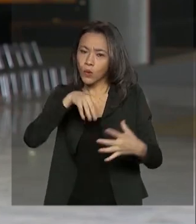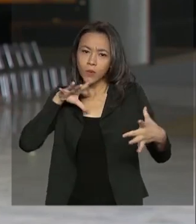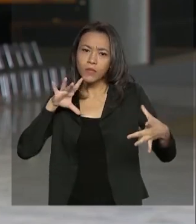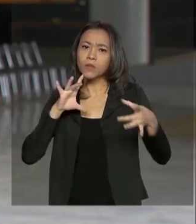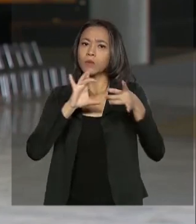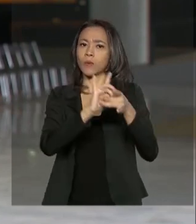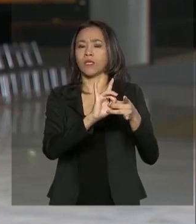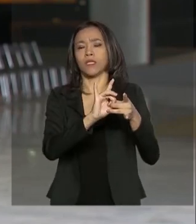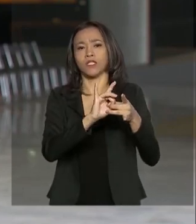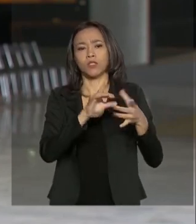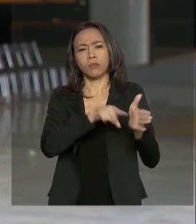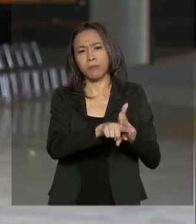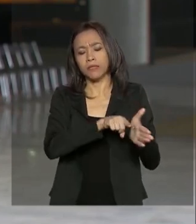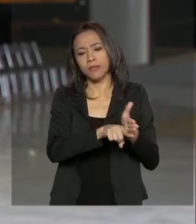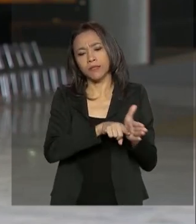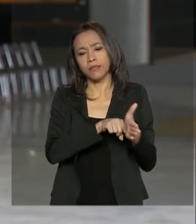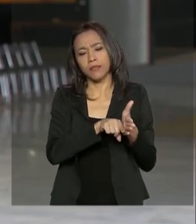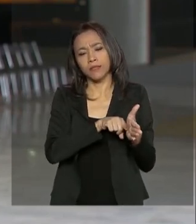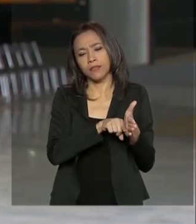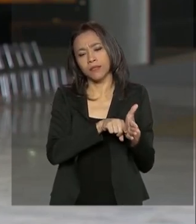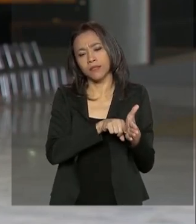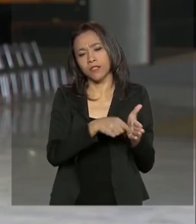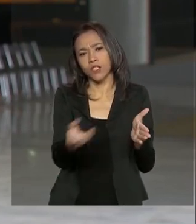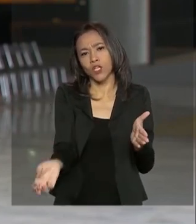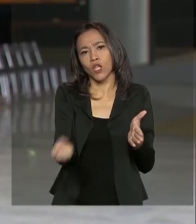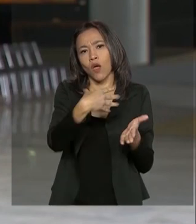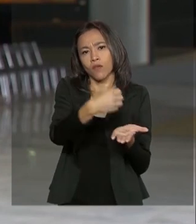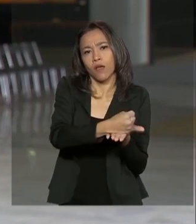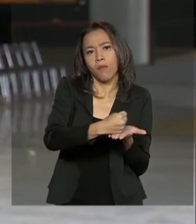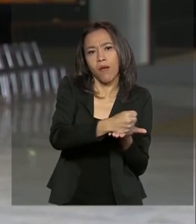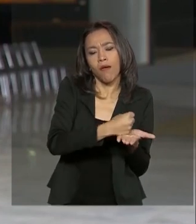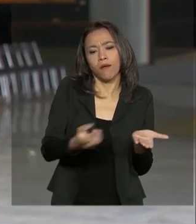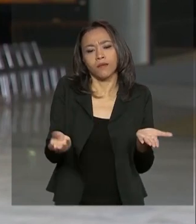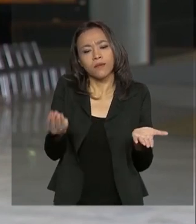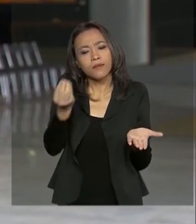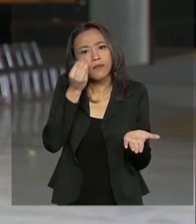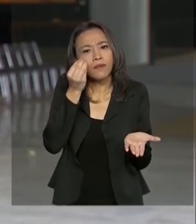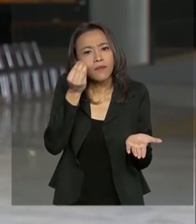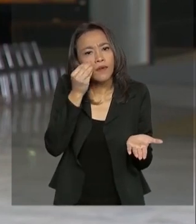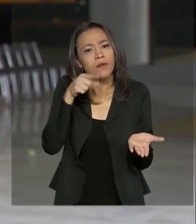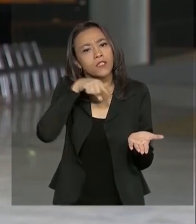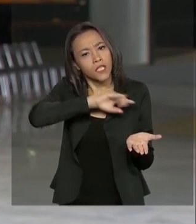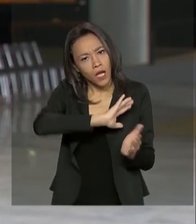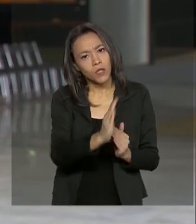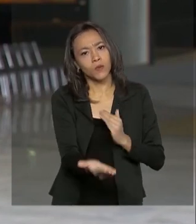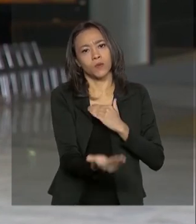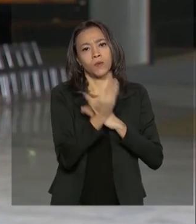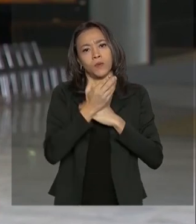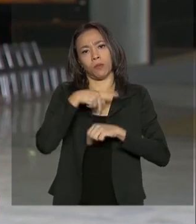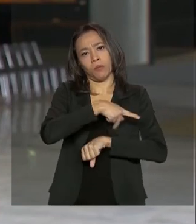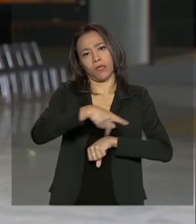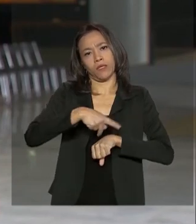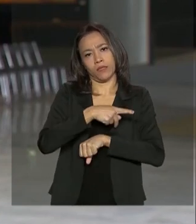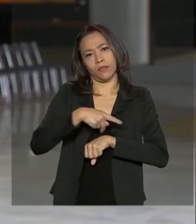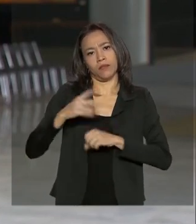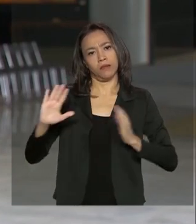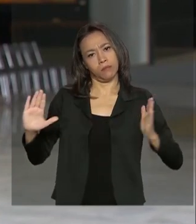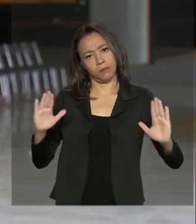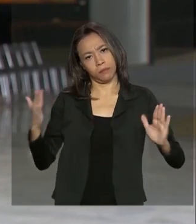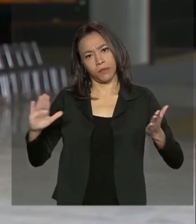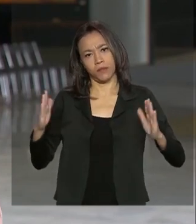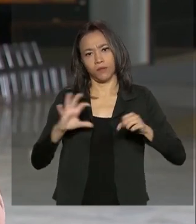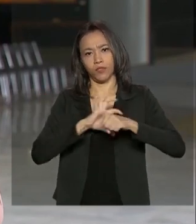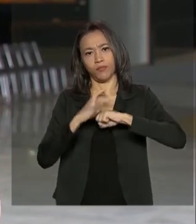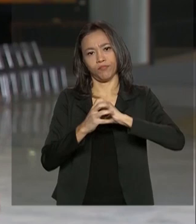inovação, de pesquisa, de novos remédios, testes que podem ajudar o país nesse momento. E bem, nessa fase de